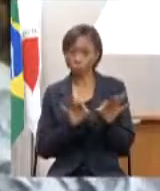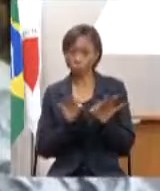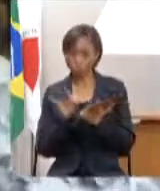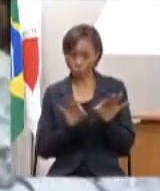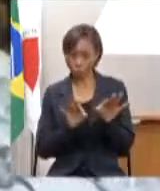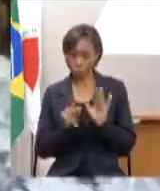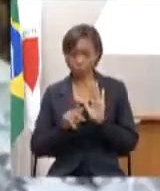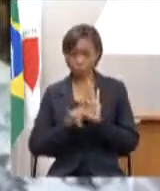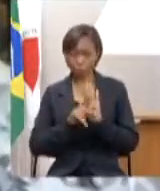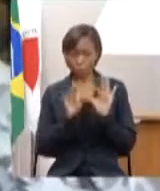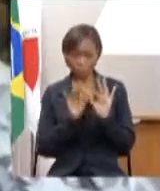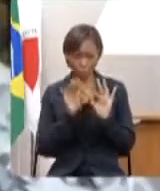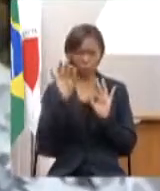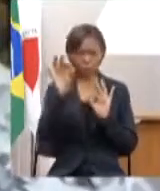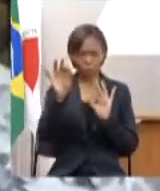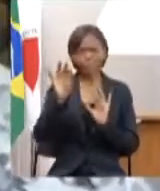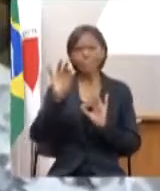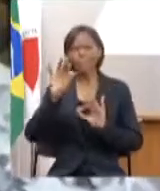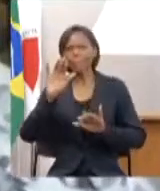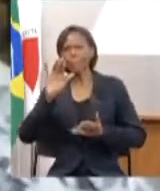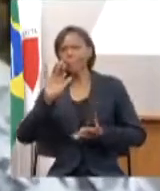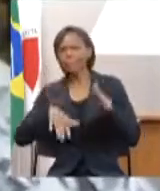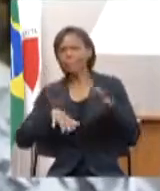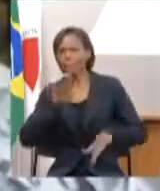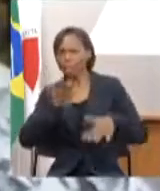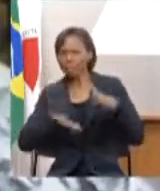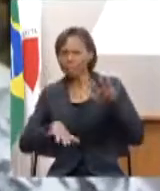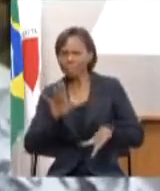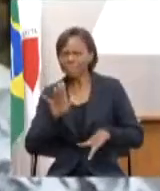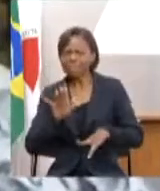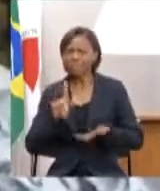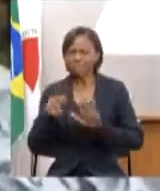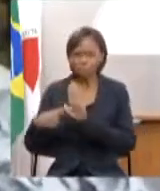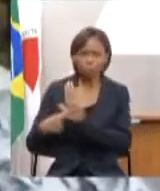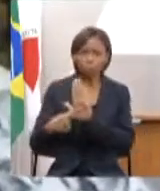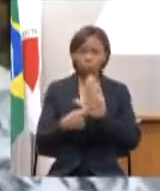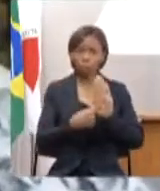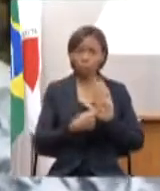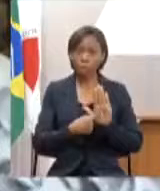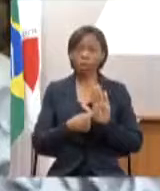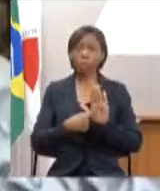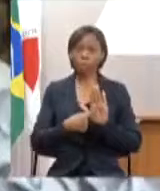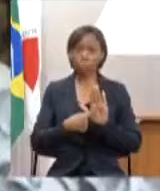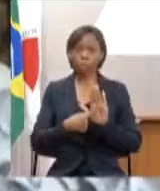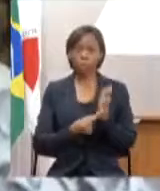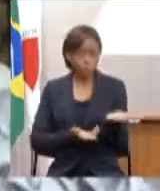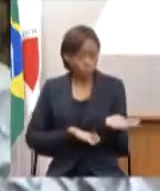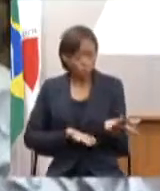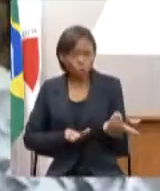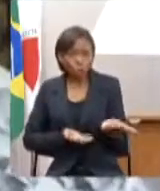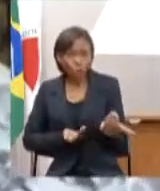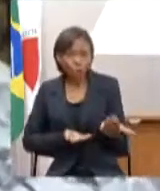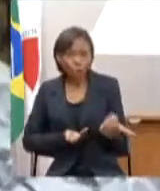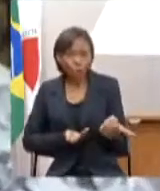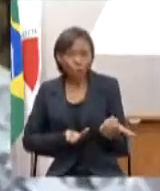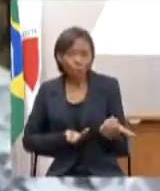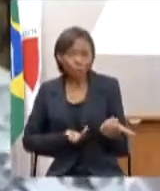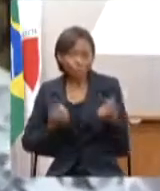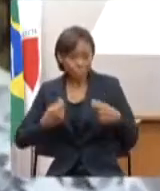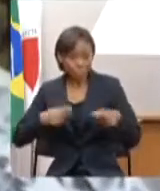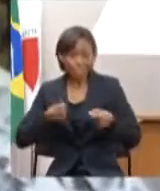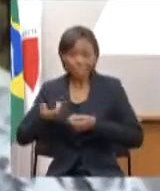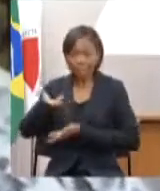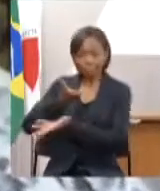e algumas vezes que a gente coloca a necessidade da interlocução desses jovens das pessoas a